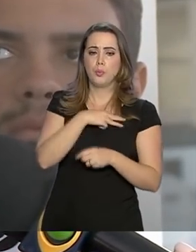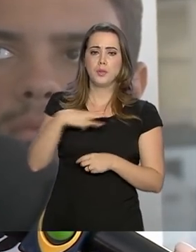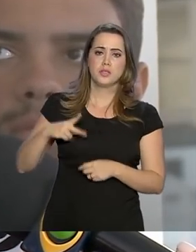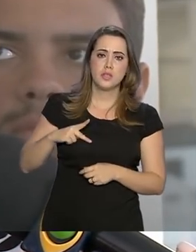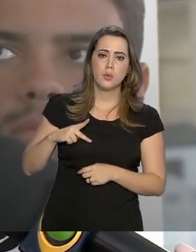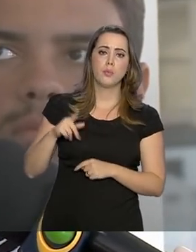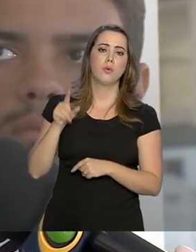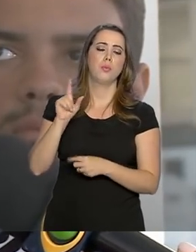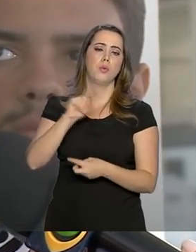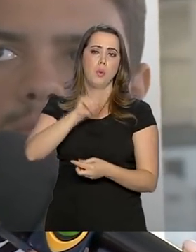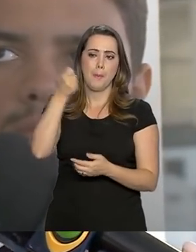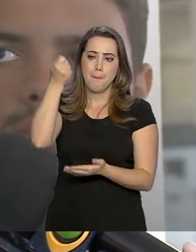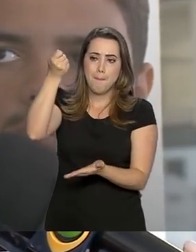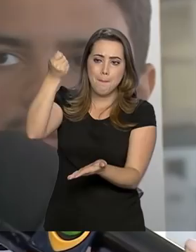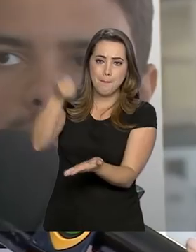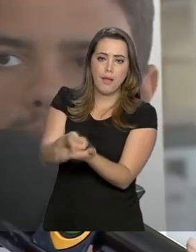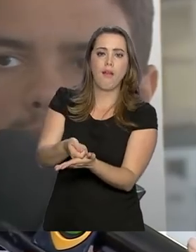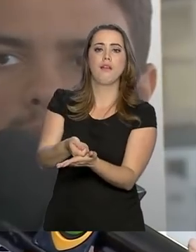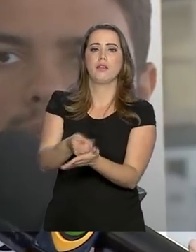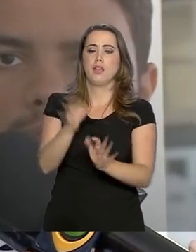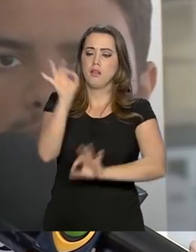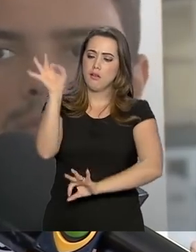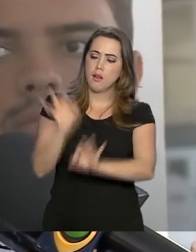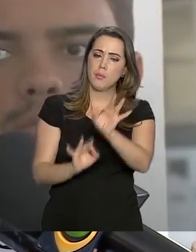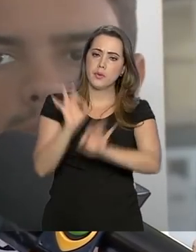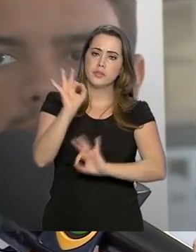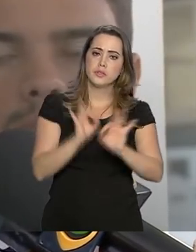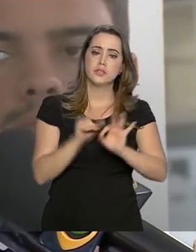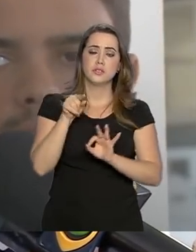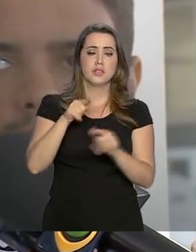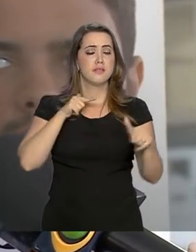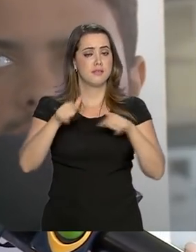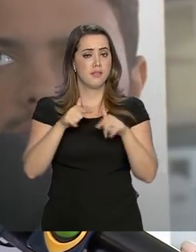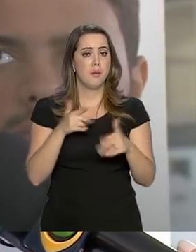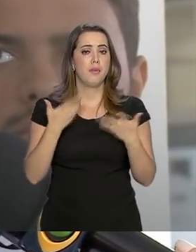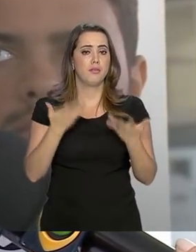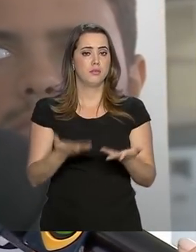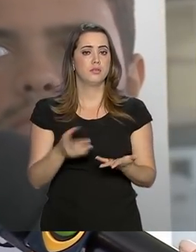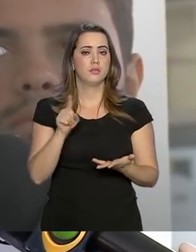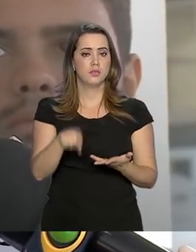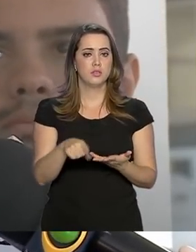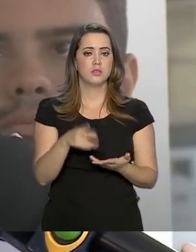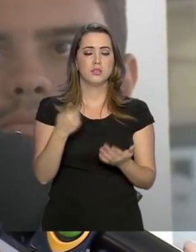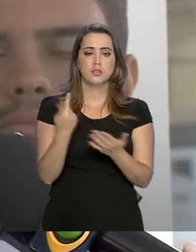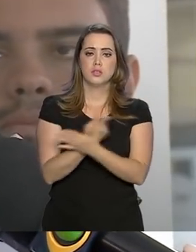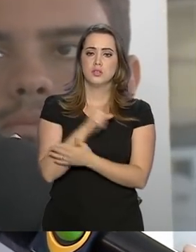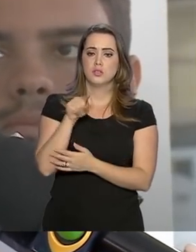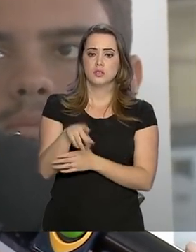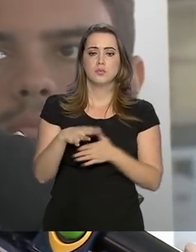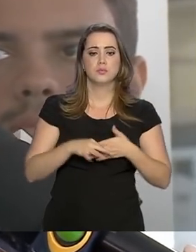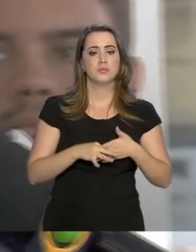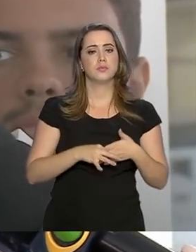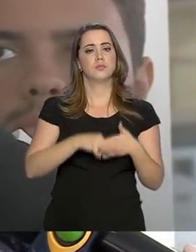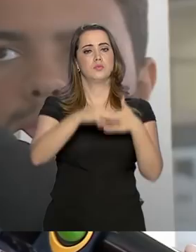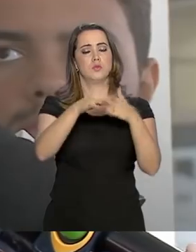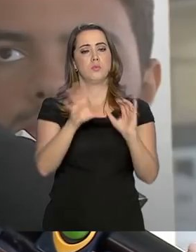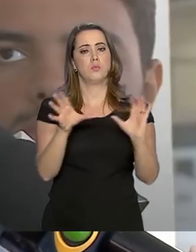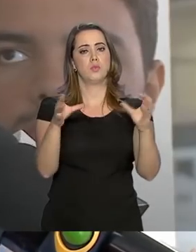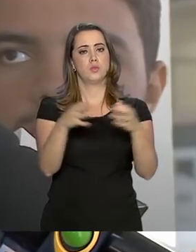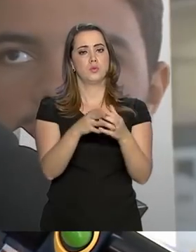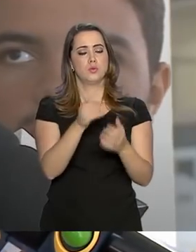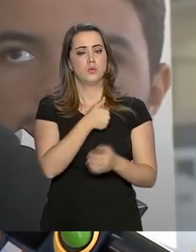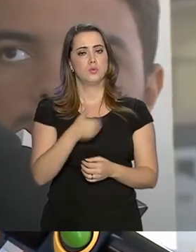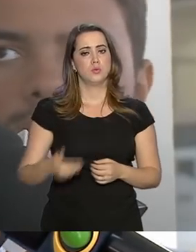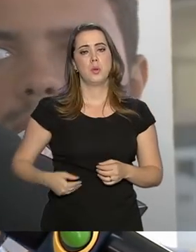Público, financie a estruturação dessas ações realizadas e conduzidas pelos órgãos